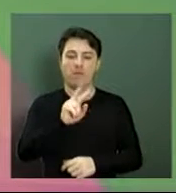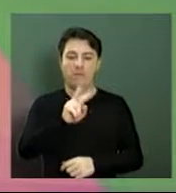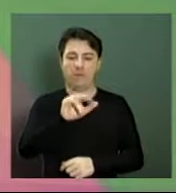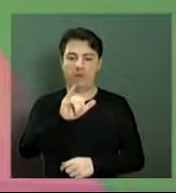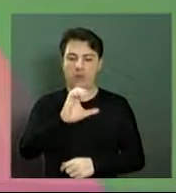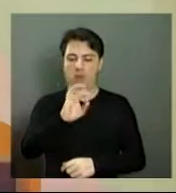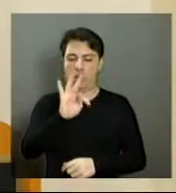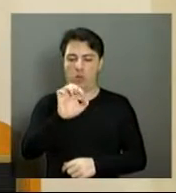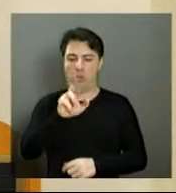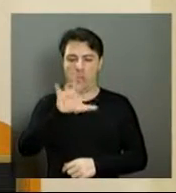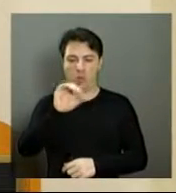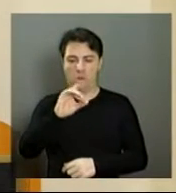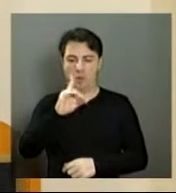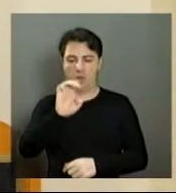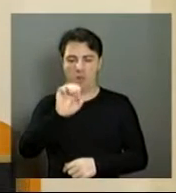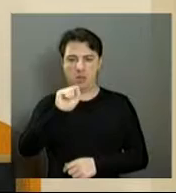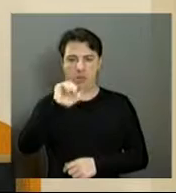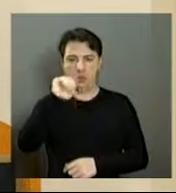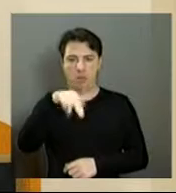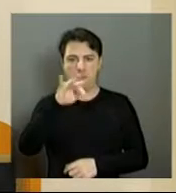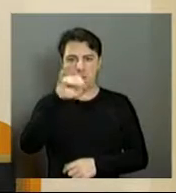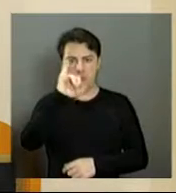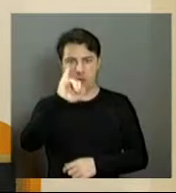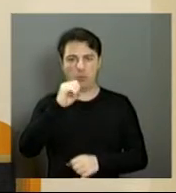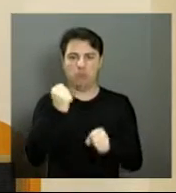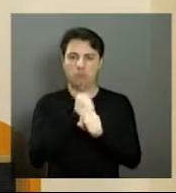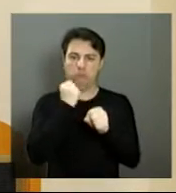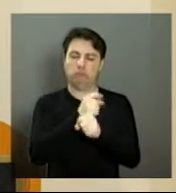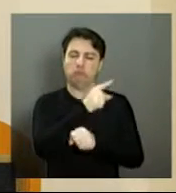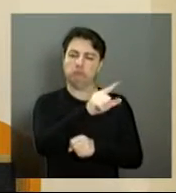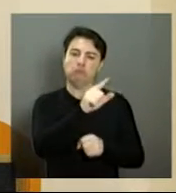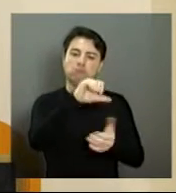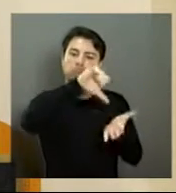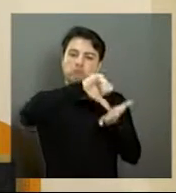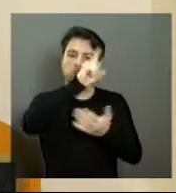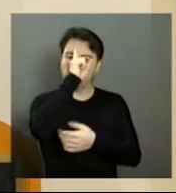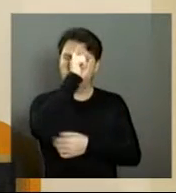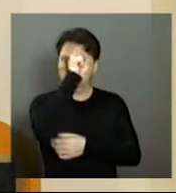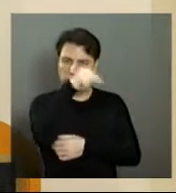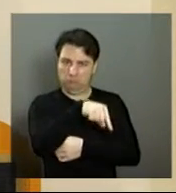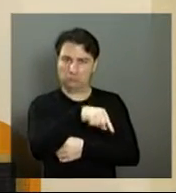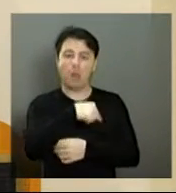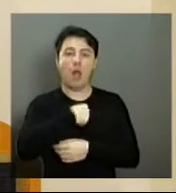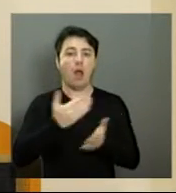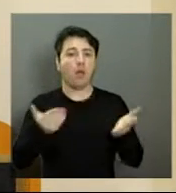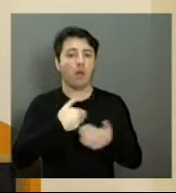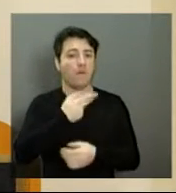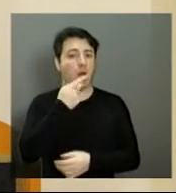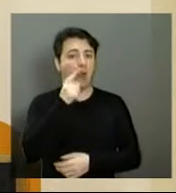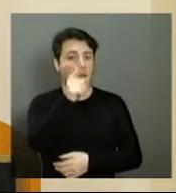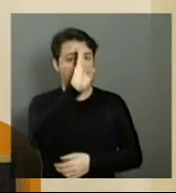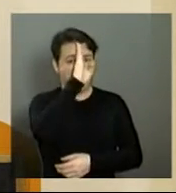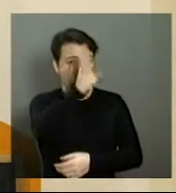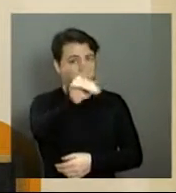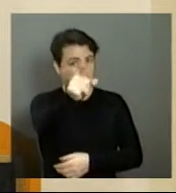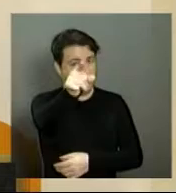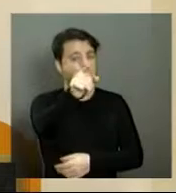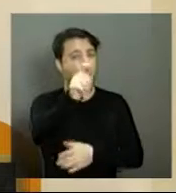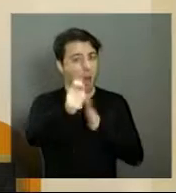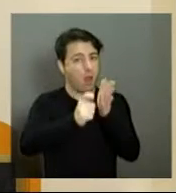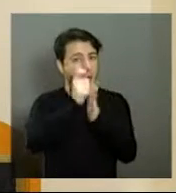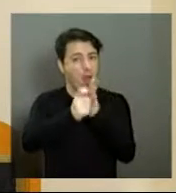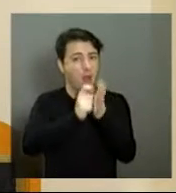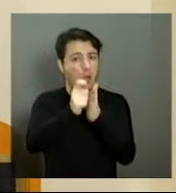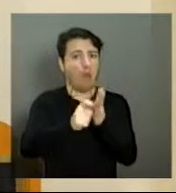o equipamento de 27 unidades de saúde na cidade de Araraquara. Agora quero falar diretamente com o cidadão araraquarense, todos que